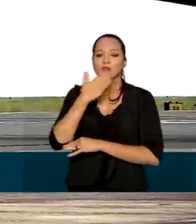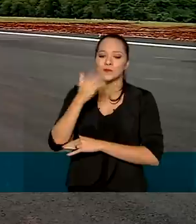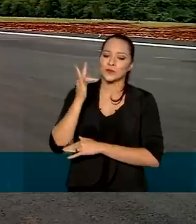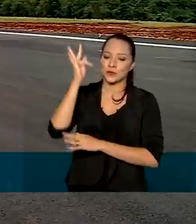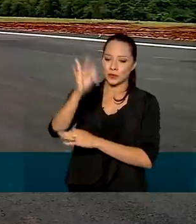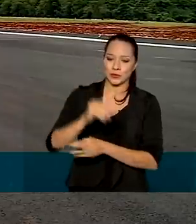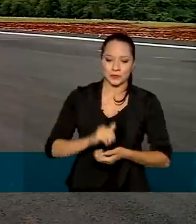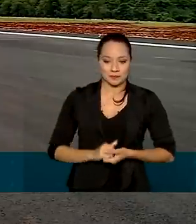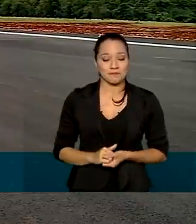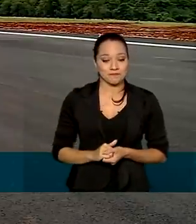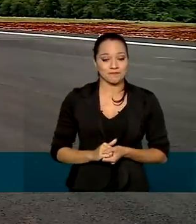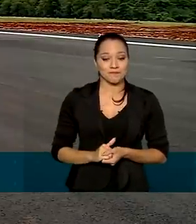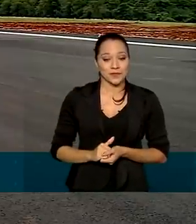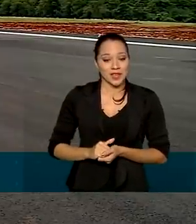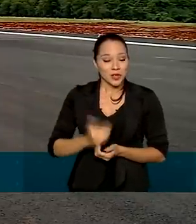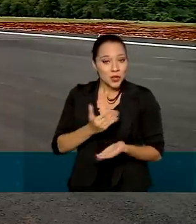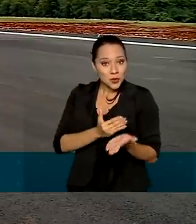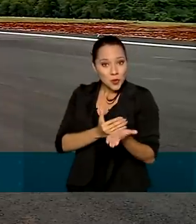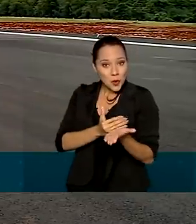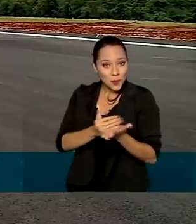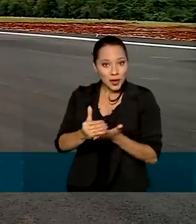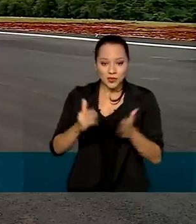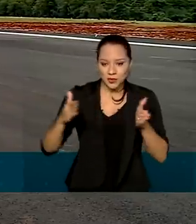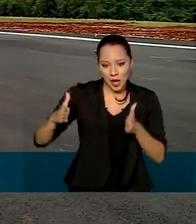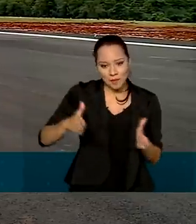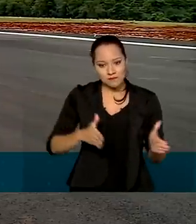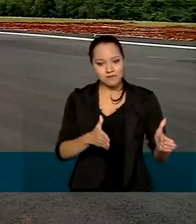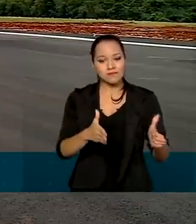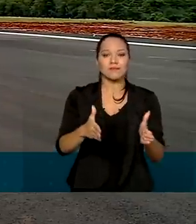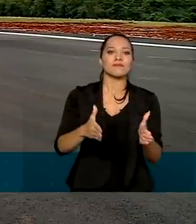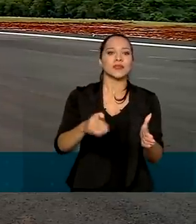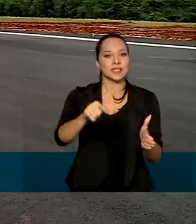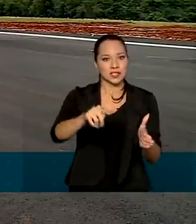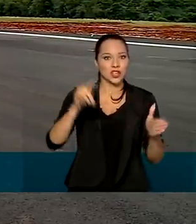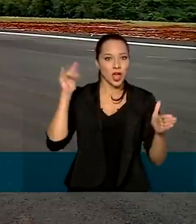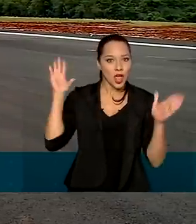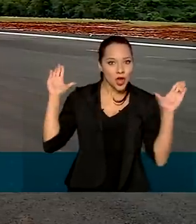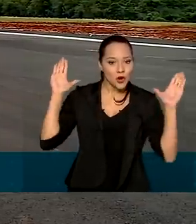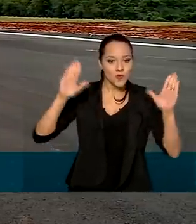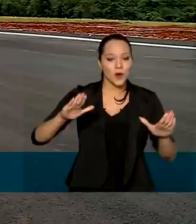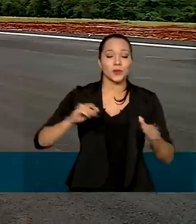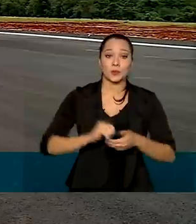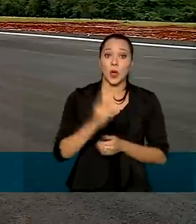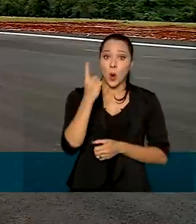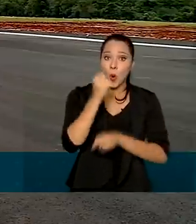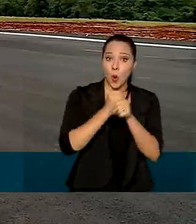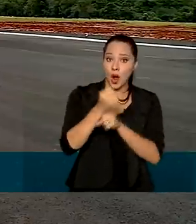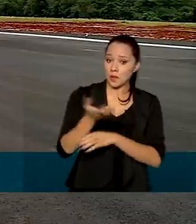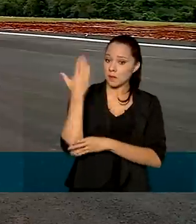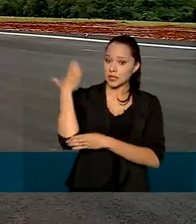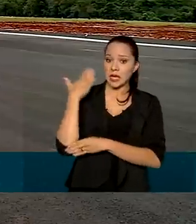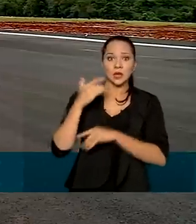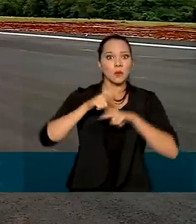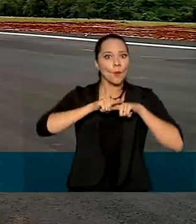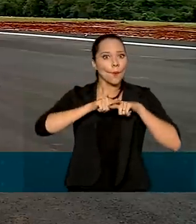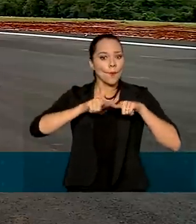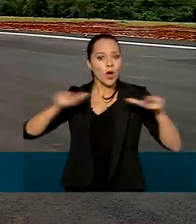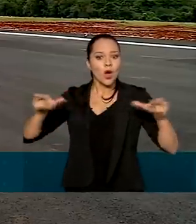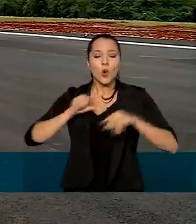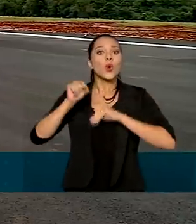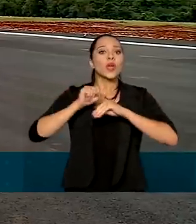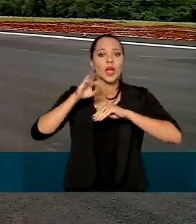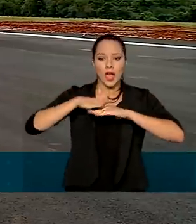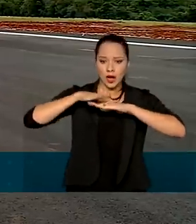futuro. Estamos na cabeceira da pista do aeroporto de Foz do Iguaçu, no Paraná. Há um ano atrás, todo esse local não existia. Era uma